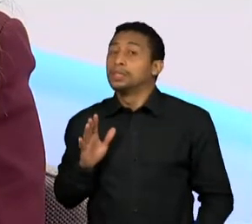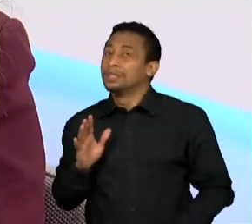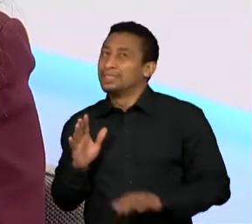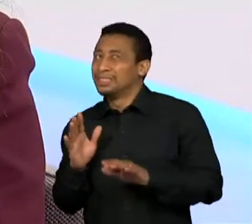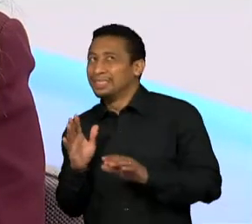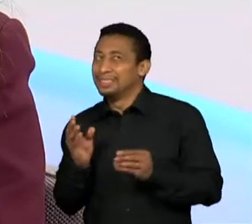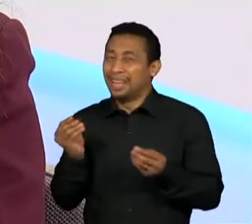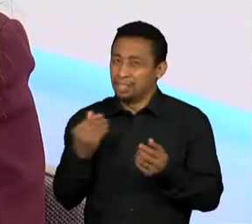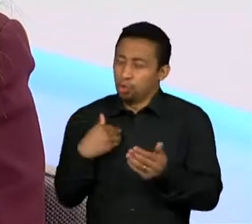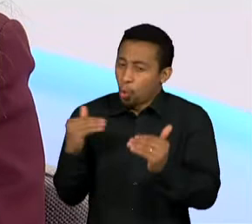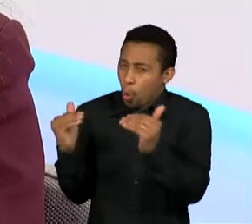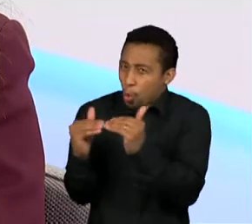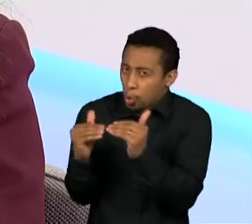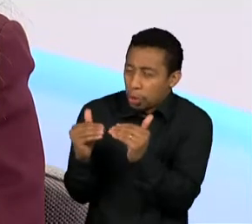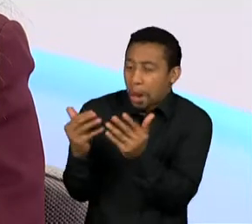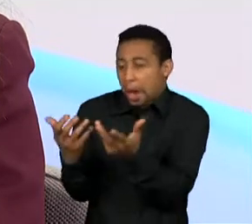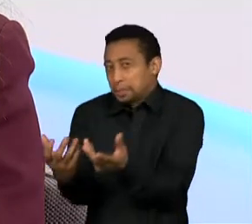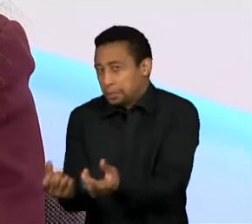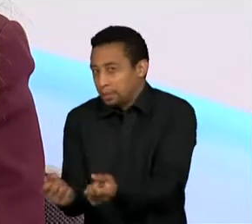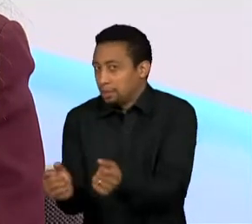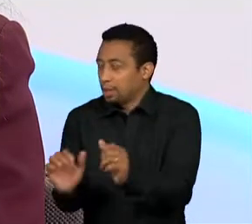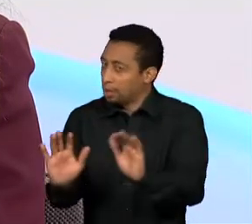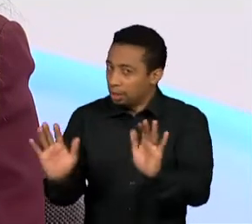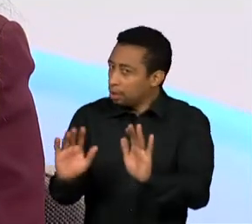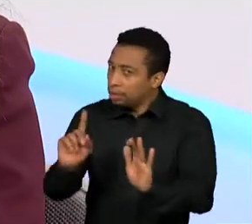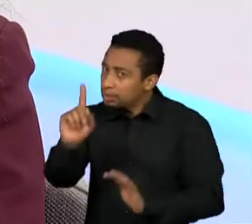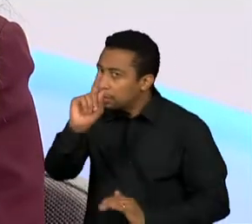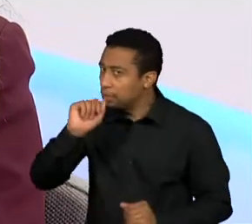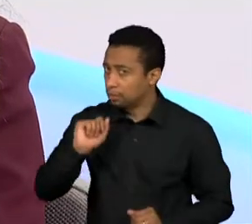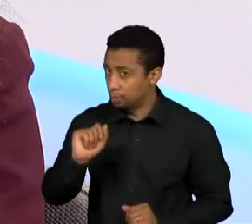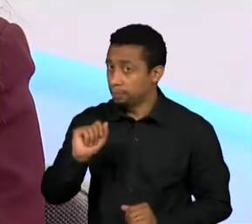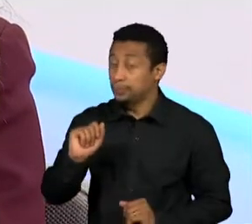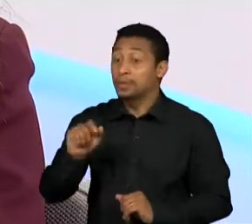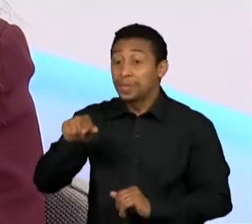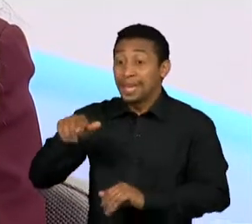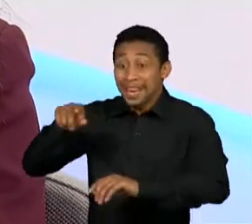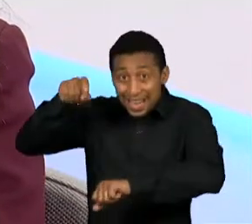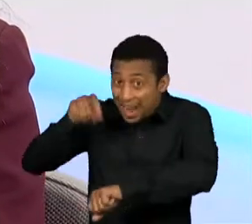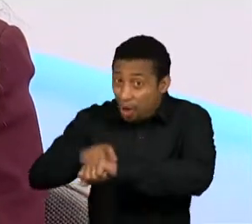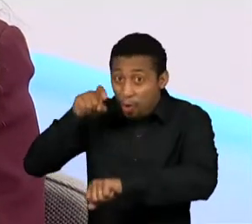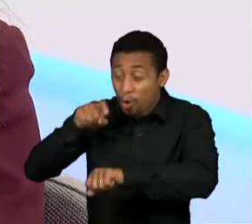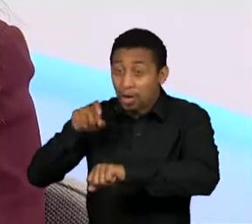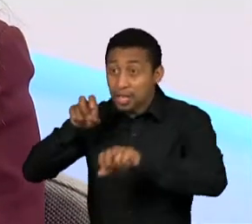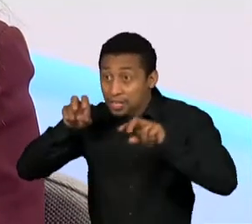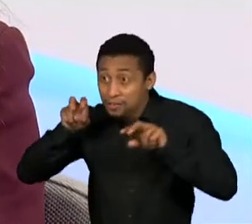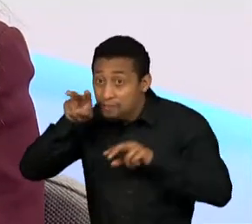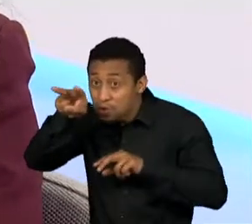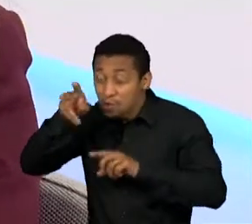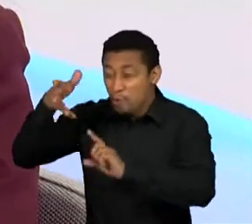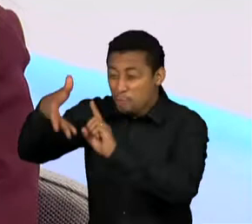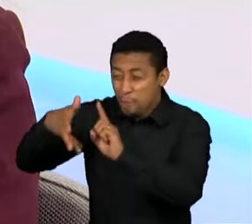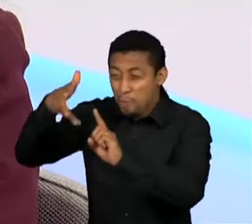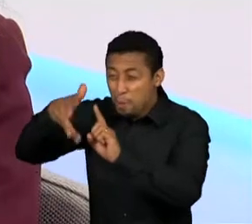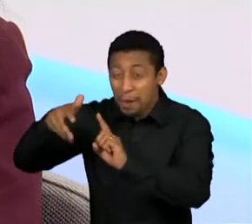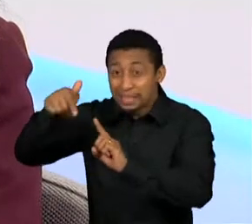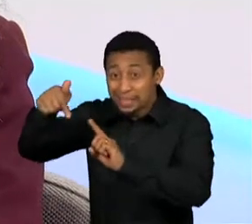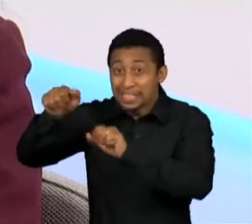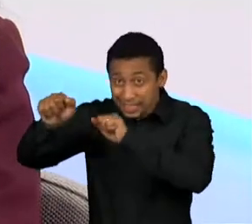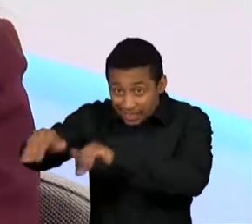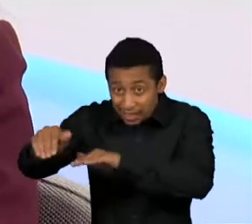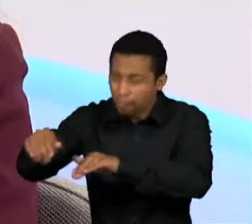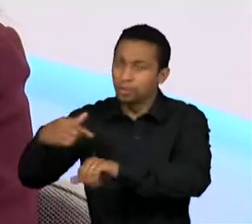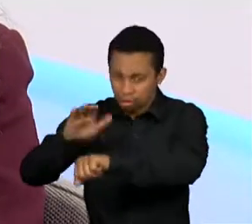depois do 7 de setembro, nós emitimos uma nota sobre atos antidemocráticos do presidente da República, agora ele voltou atrás.